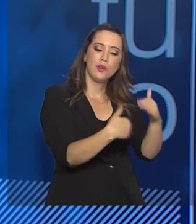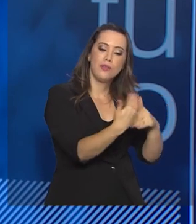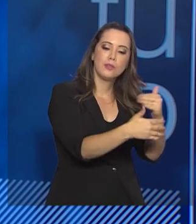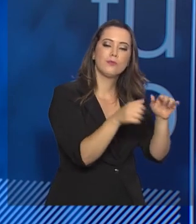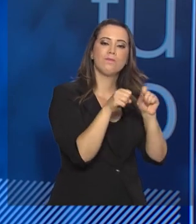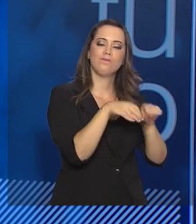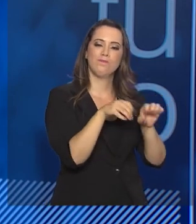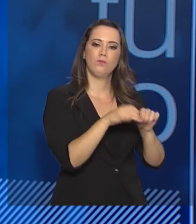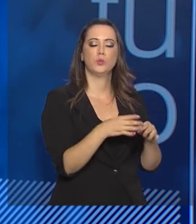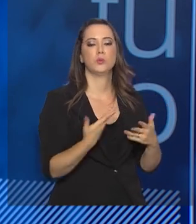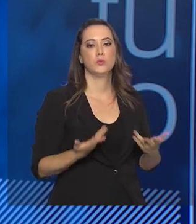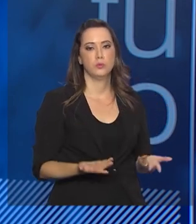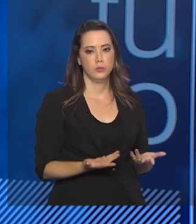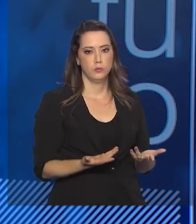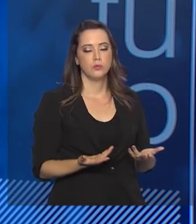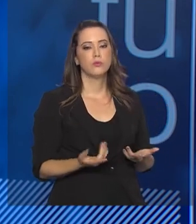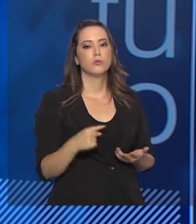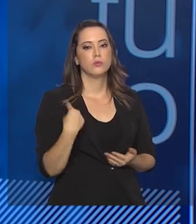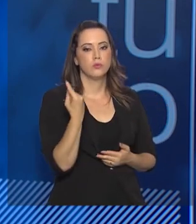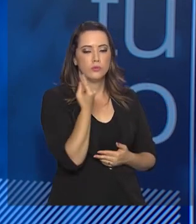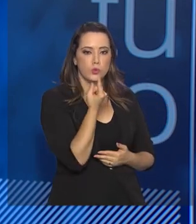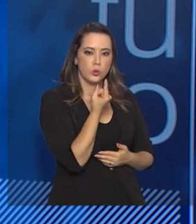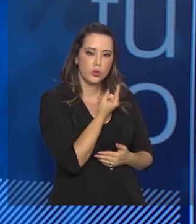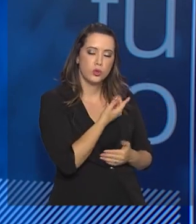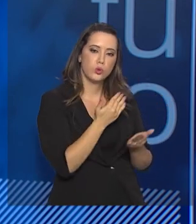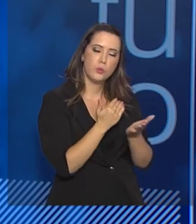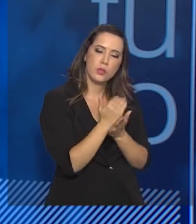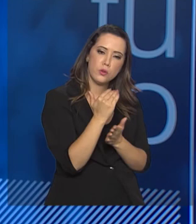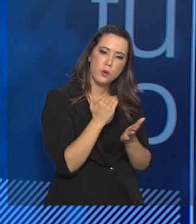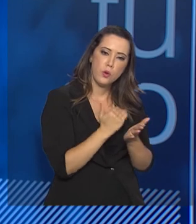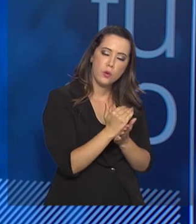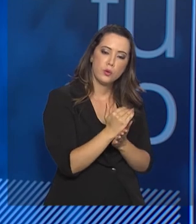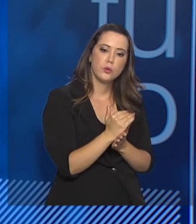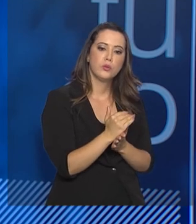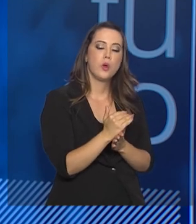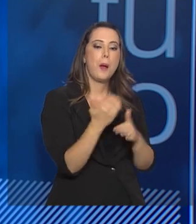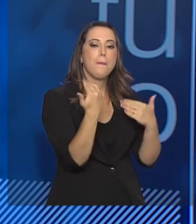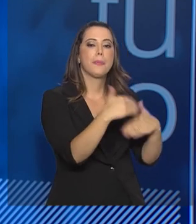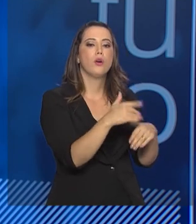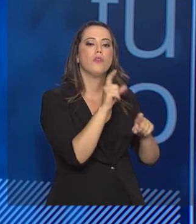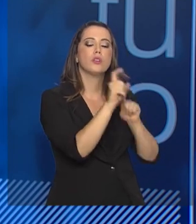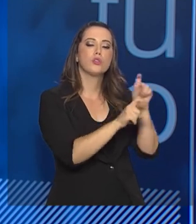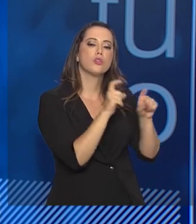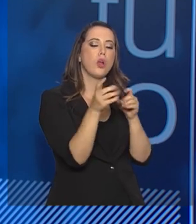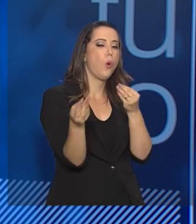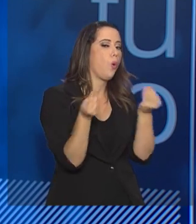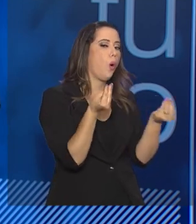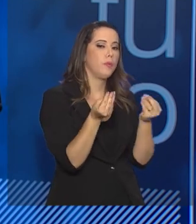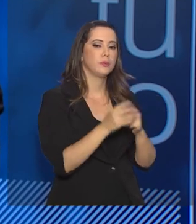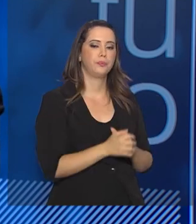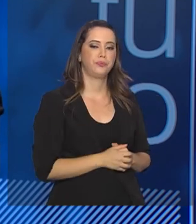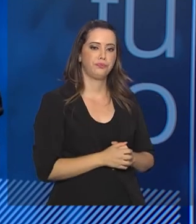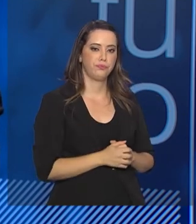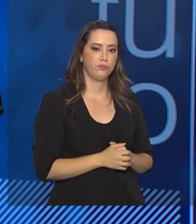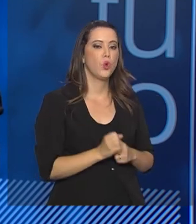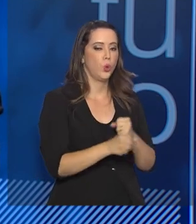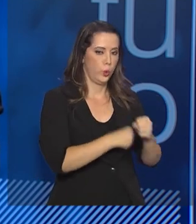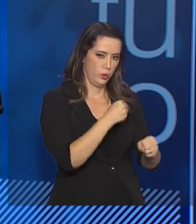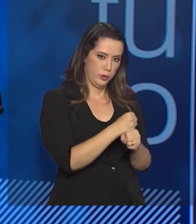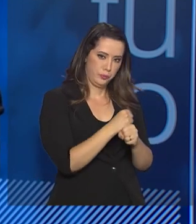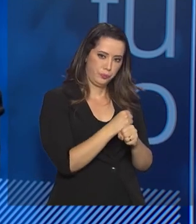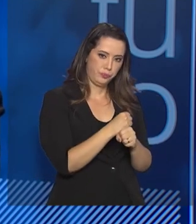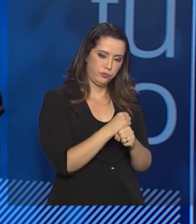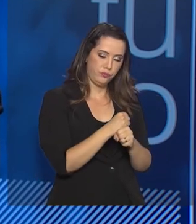educacional. Então, a gente implementou, a gente está implementando a prova digital. Como é que vai ser isso? A partir do ano que vem,